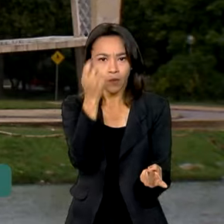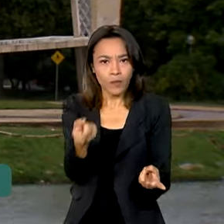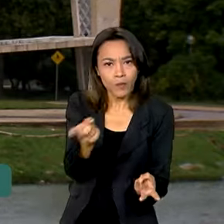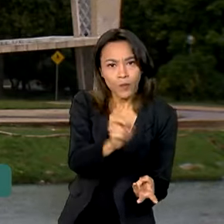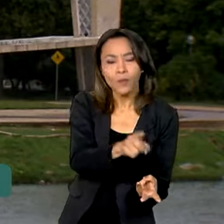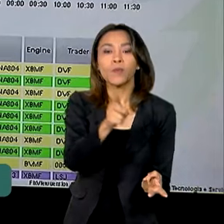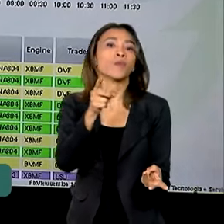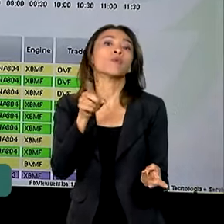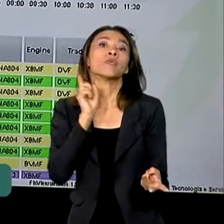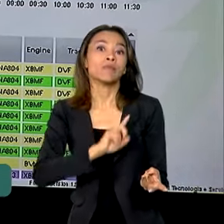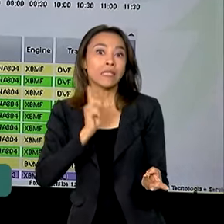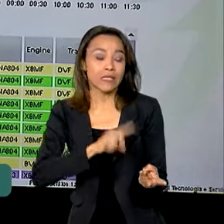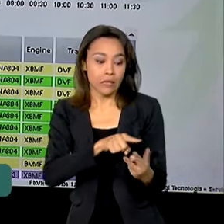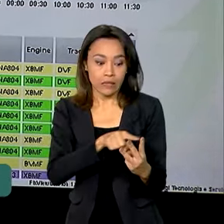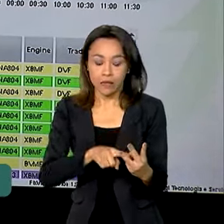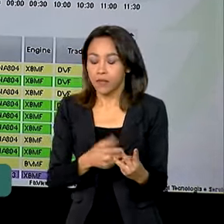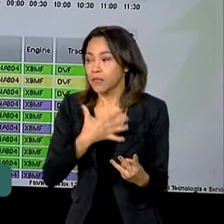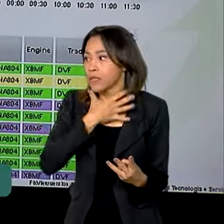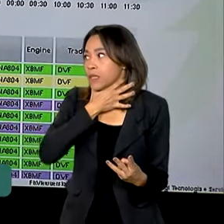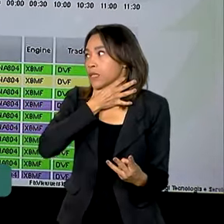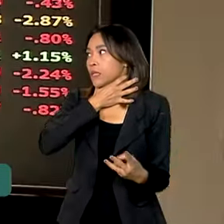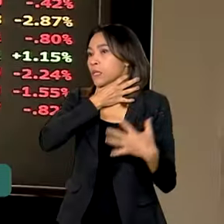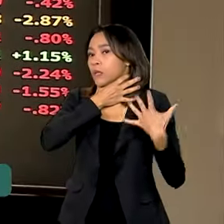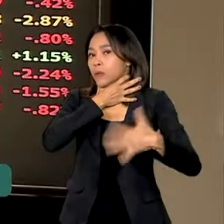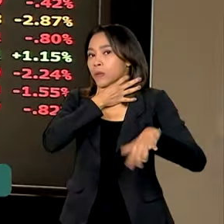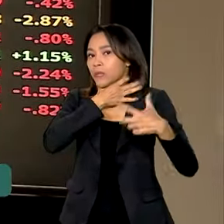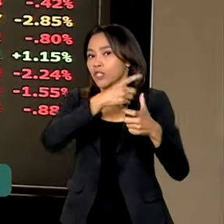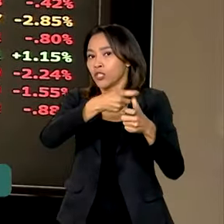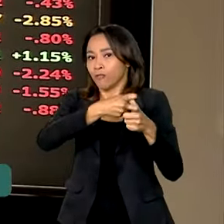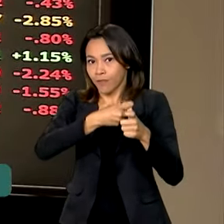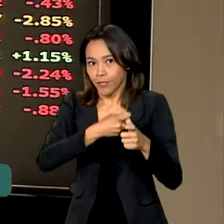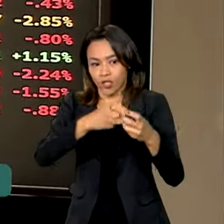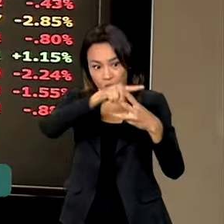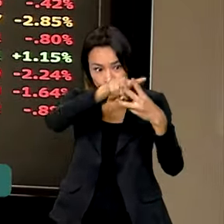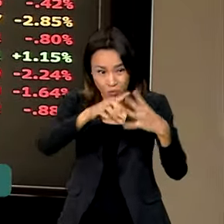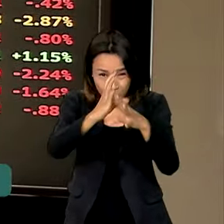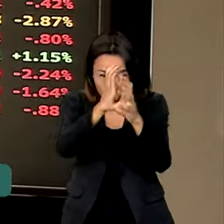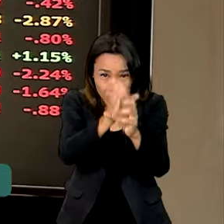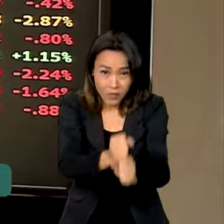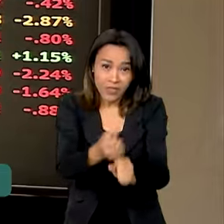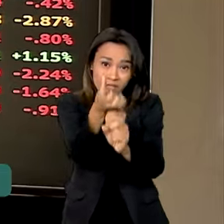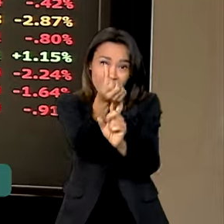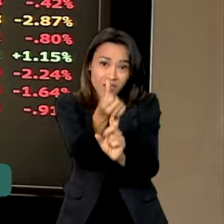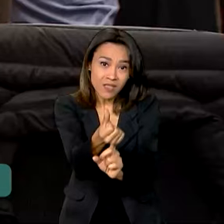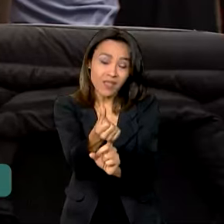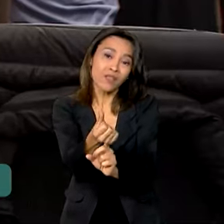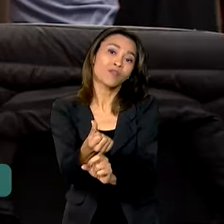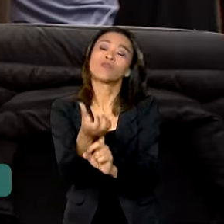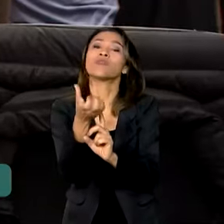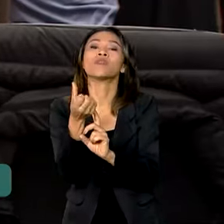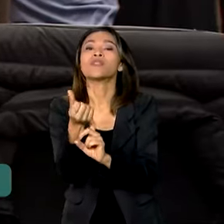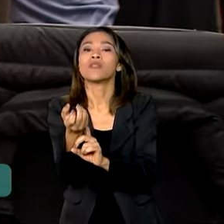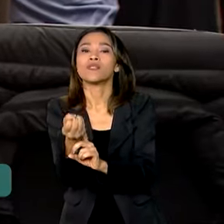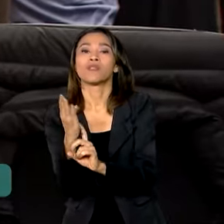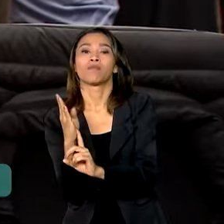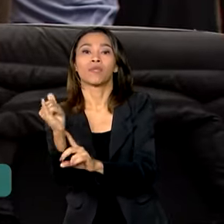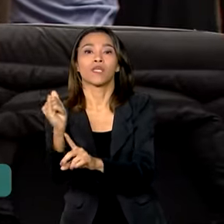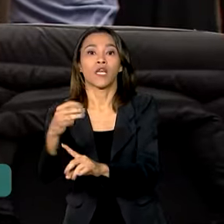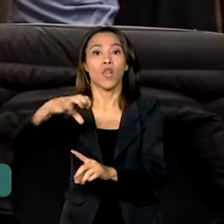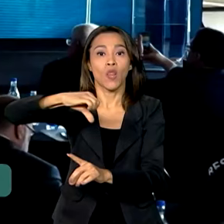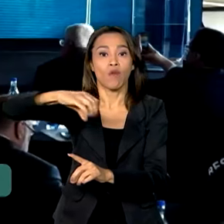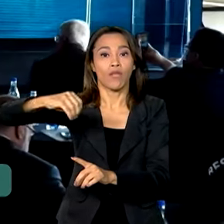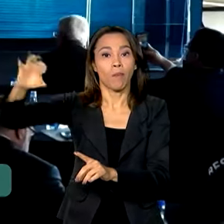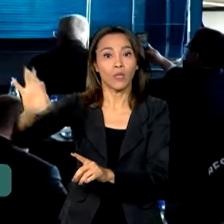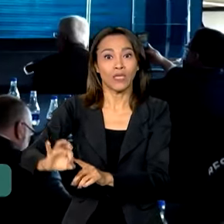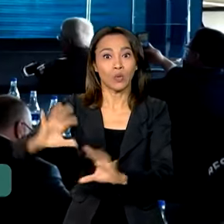e Minas Gerais têm as maiores dívidas. Juntos devem R$ 660 bilhões, 90% do